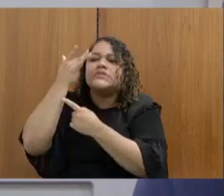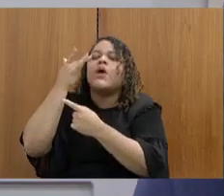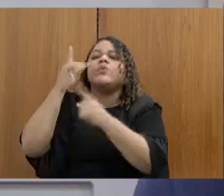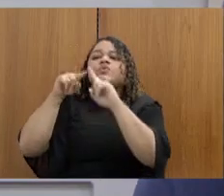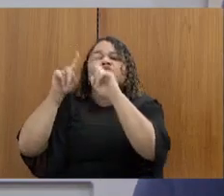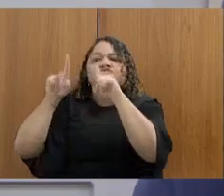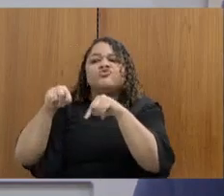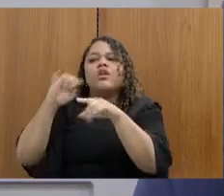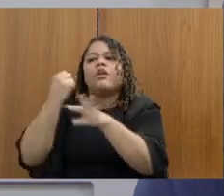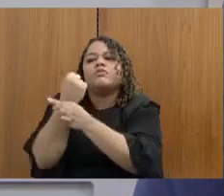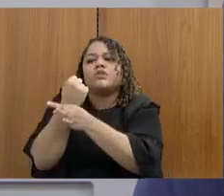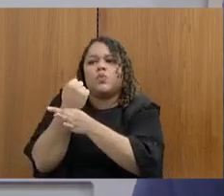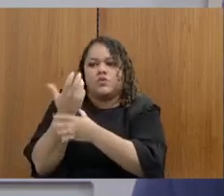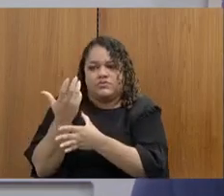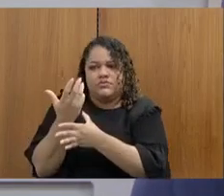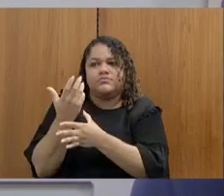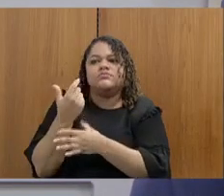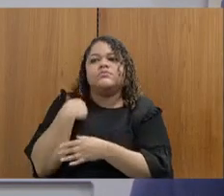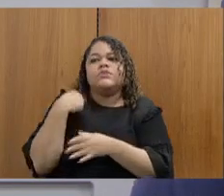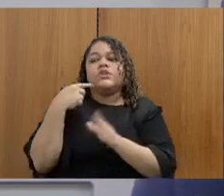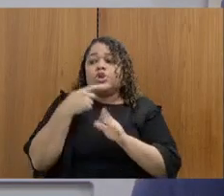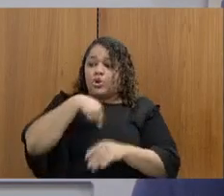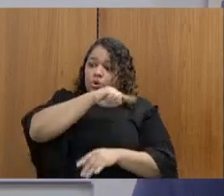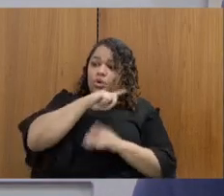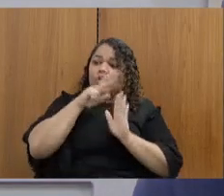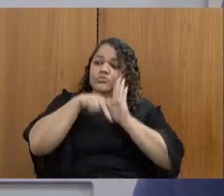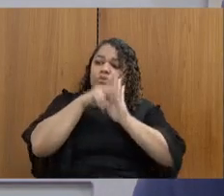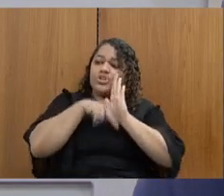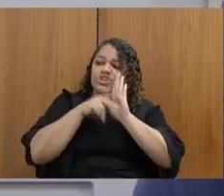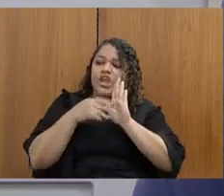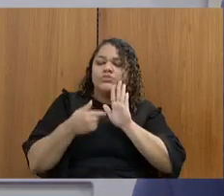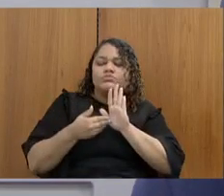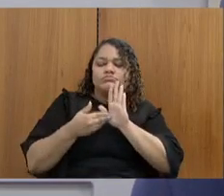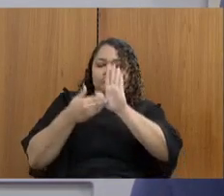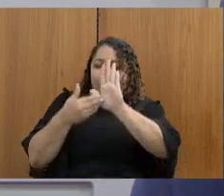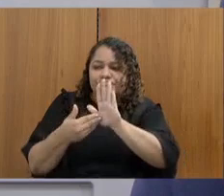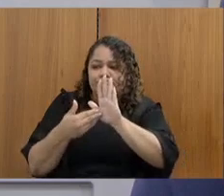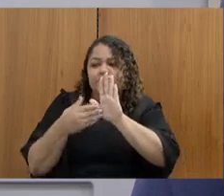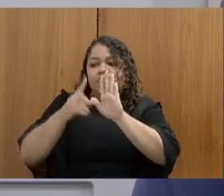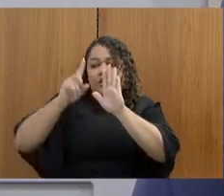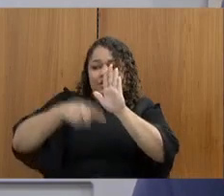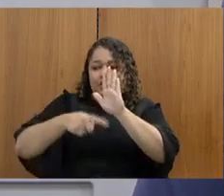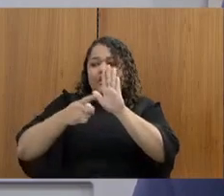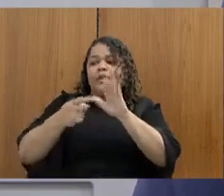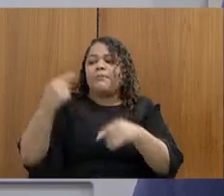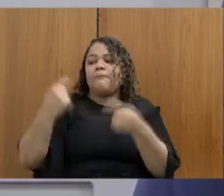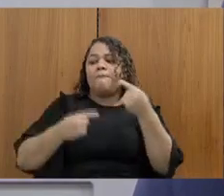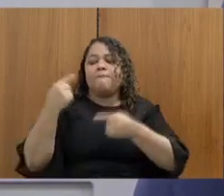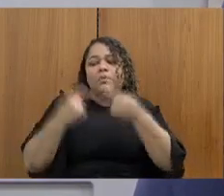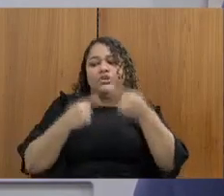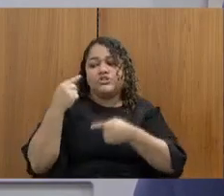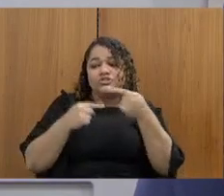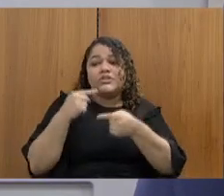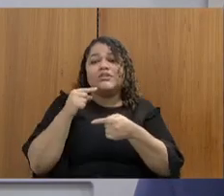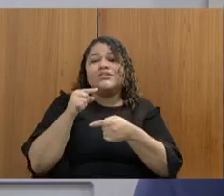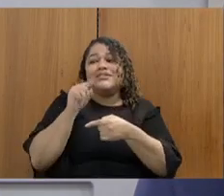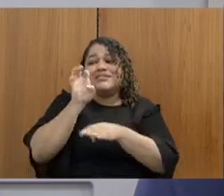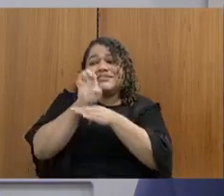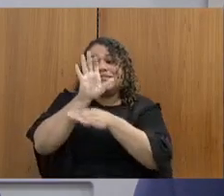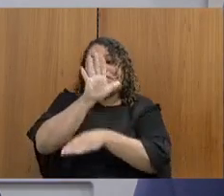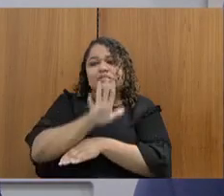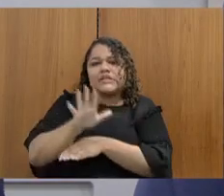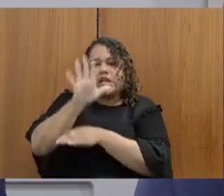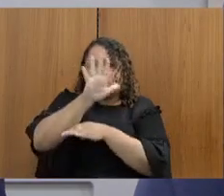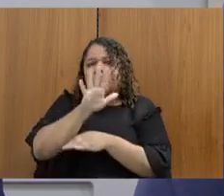Tive a oportunidade de apresentar aqui o projeto que trata de uma política estadual de prevenção à